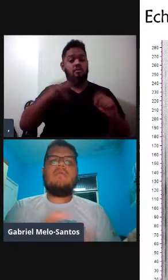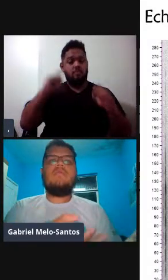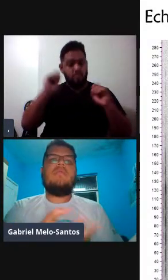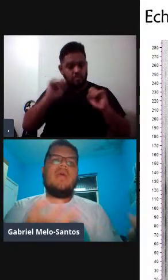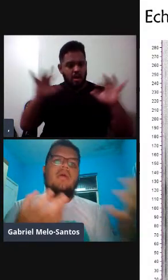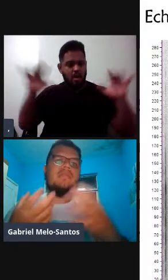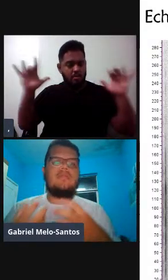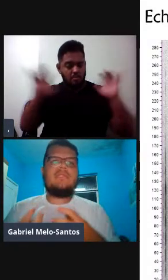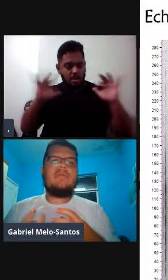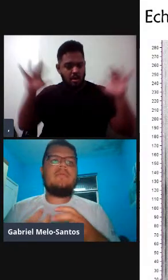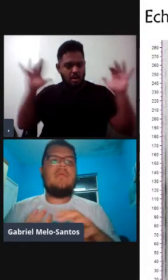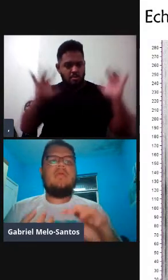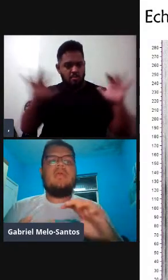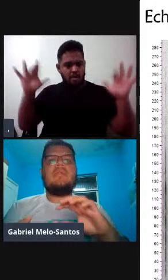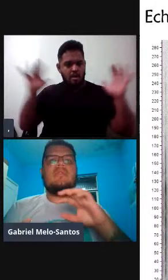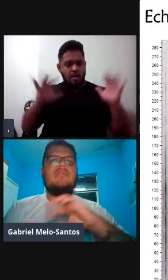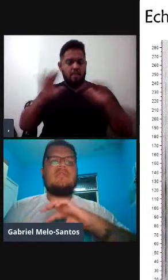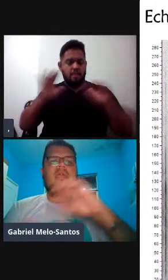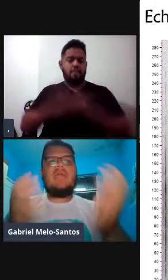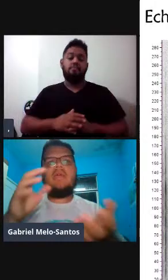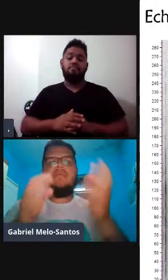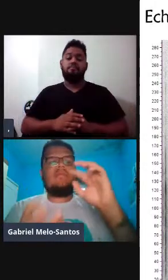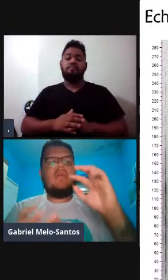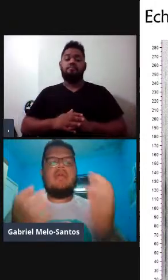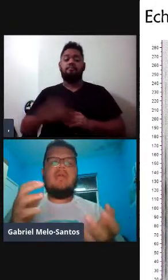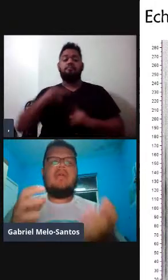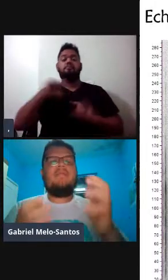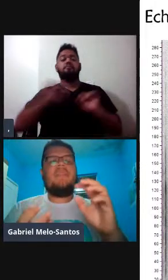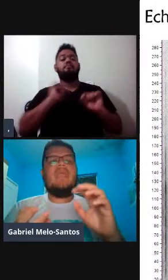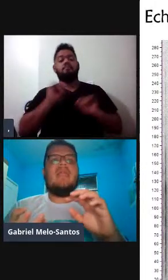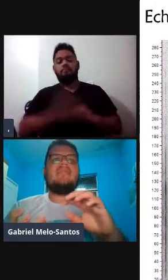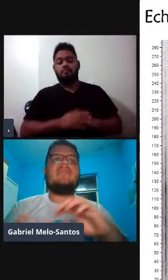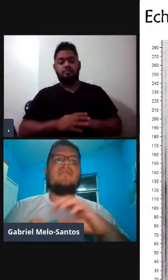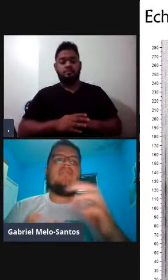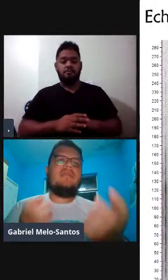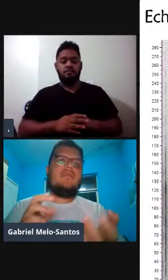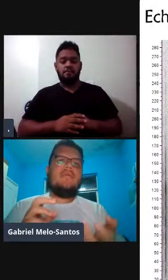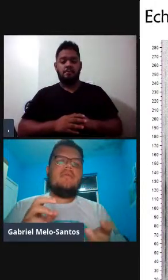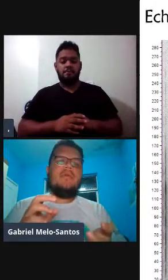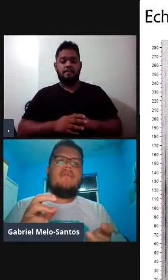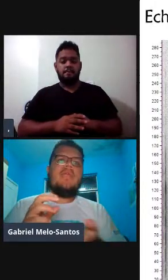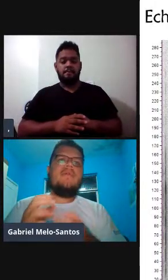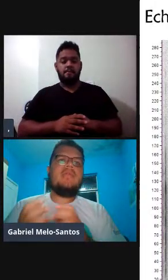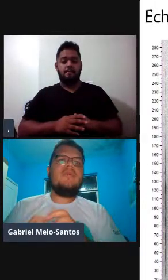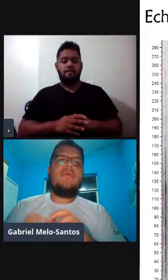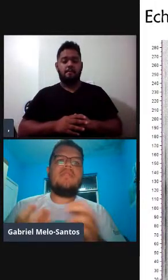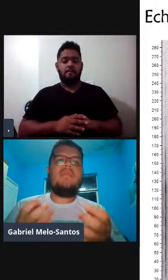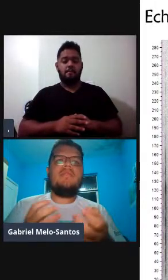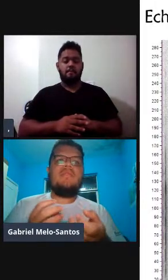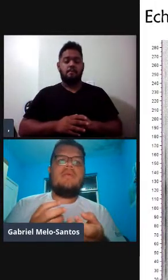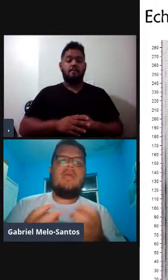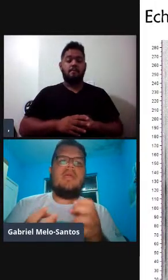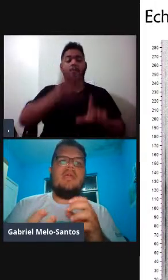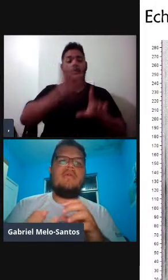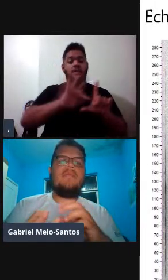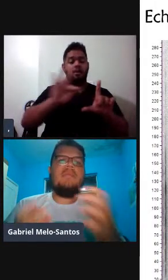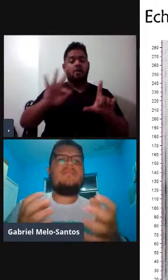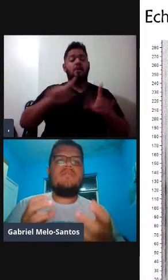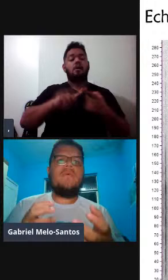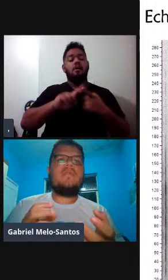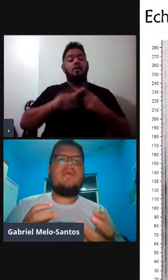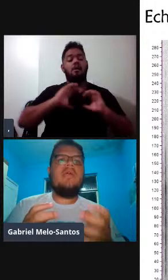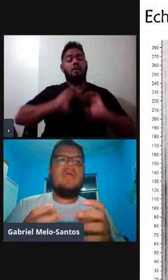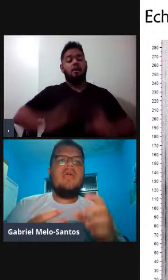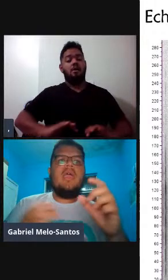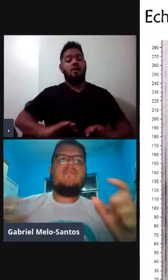né, com maior resolução. Então se a gente tem aquela relação entre frequência e comportamento de